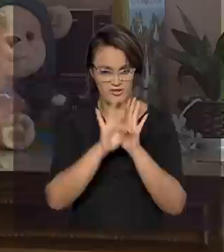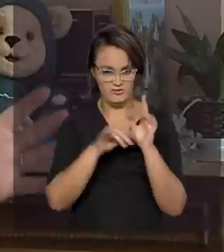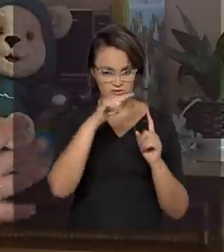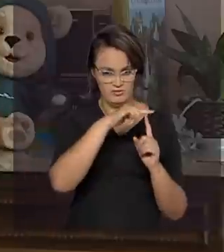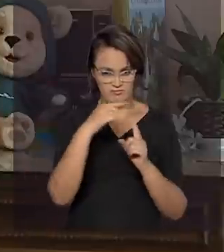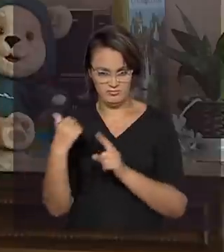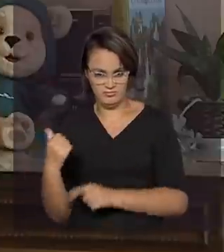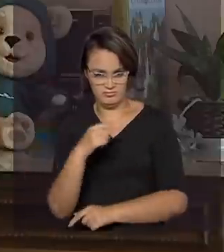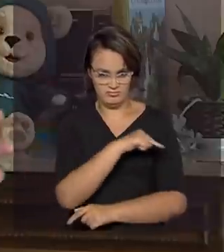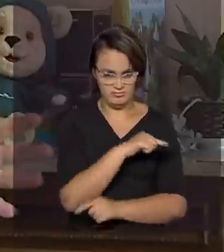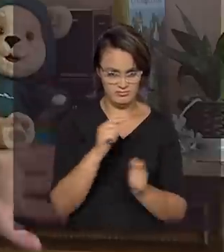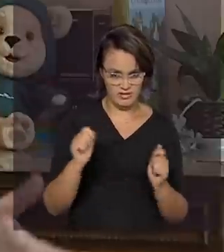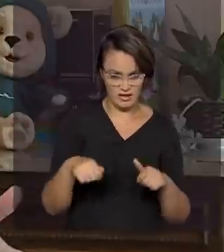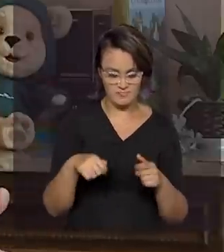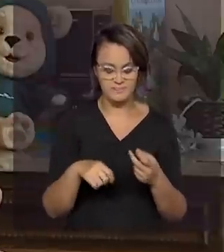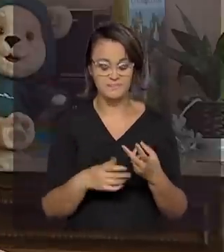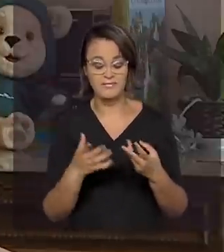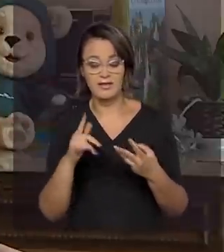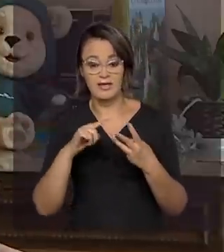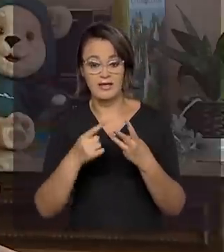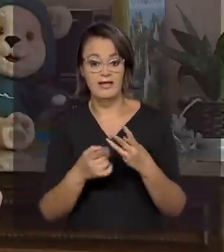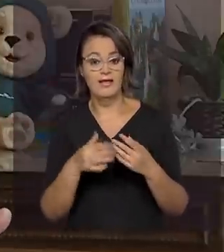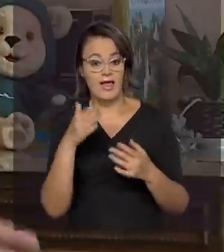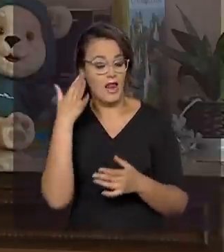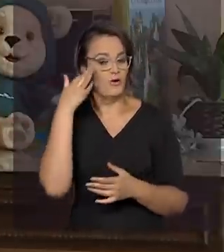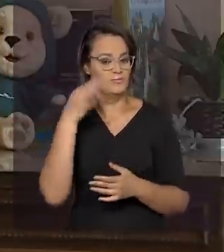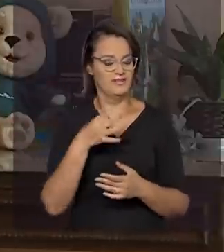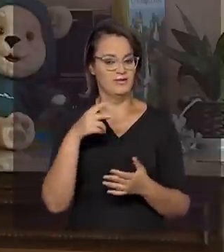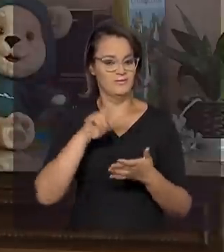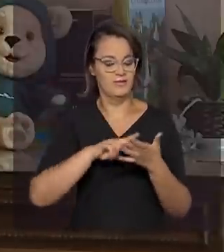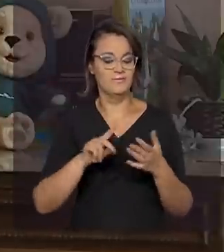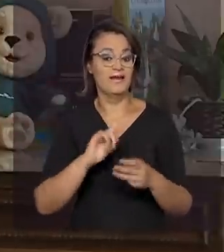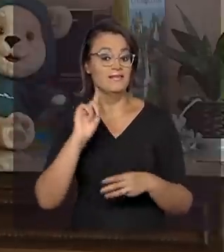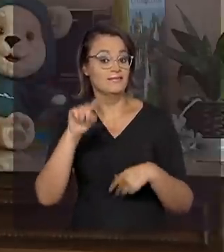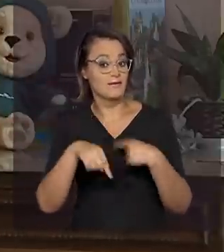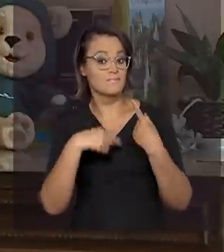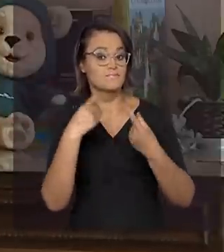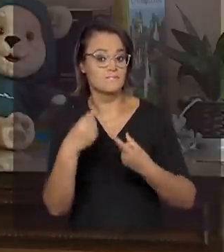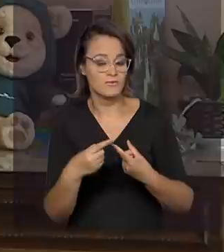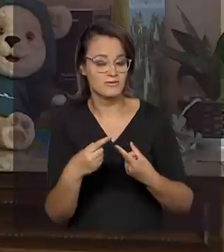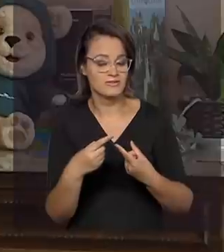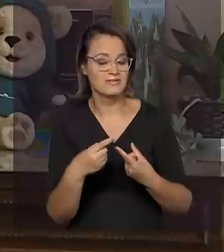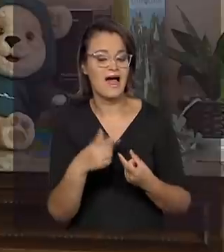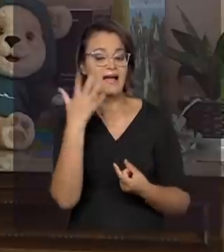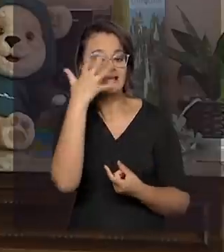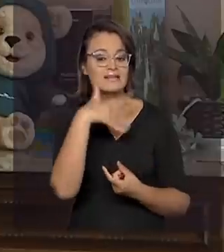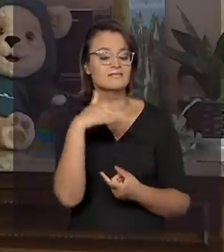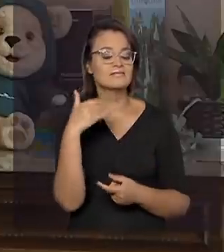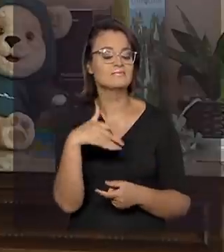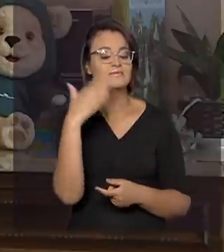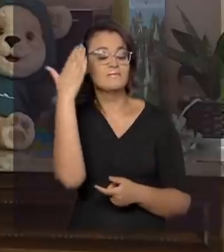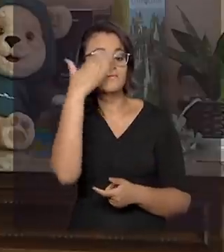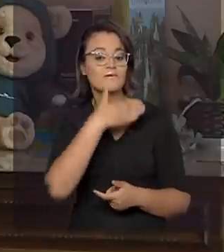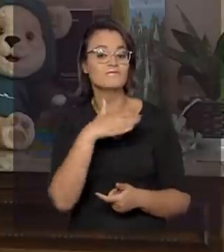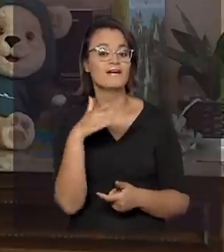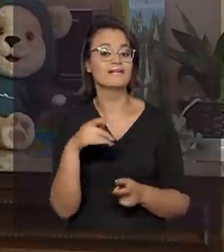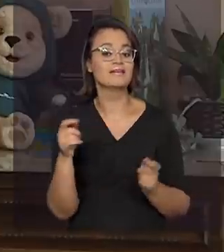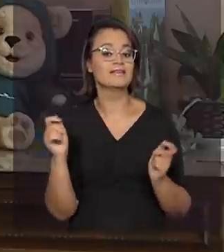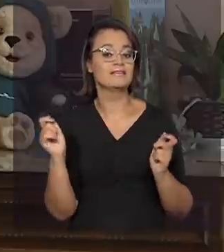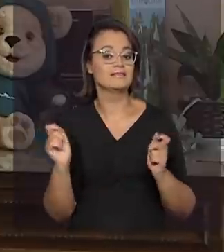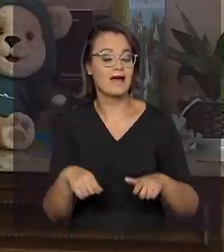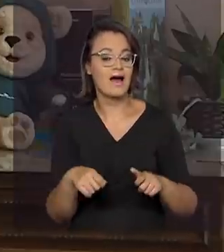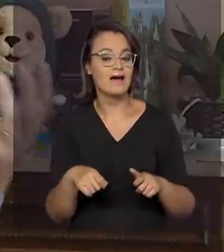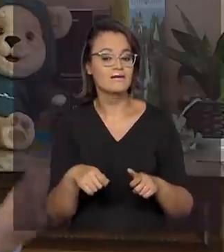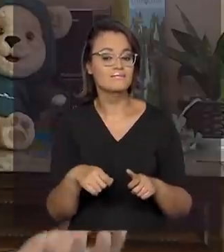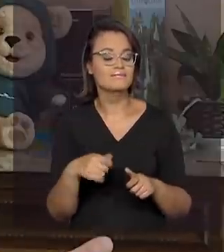Nessa primeira etapa, a criança prova que compreendeu o que leu. Mas, em seguida, então, a criança precisa demonstrar também que é capaz de